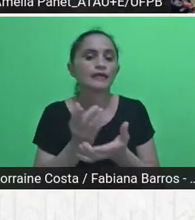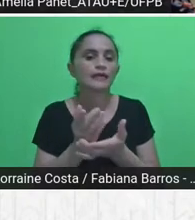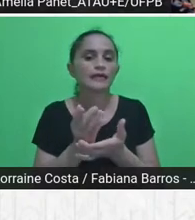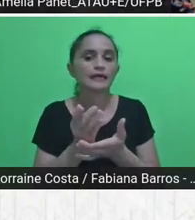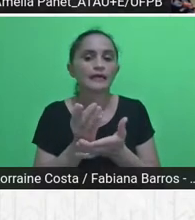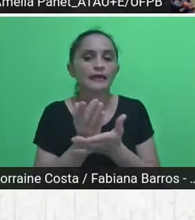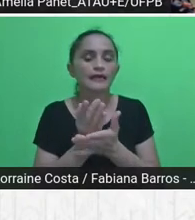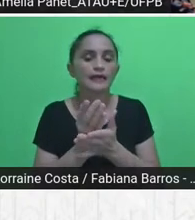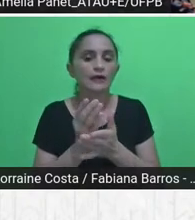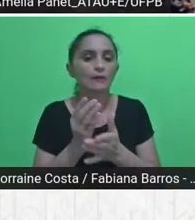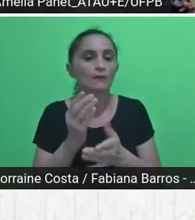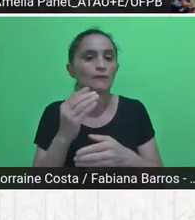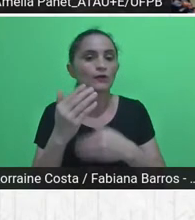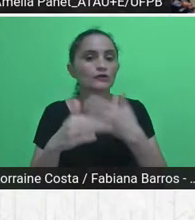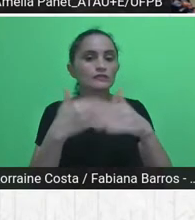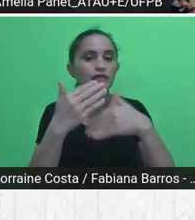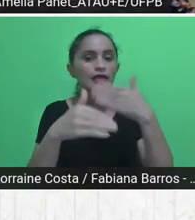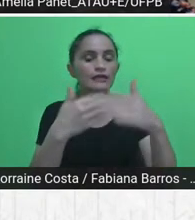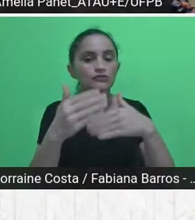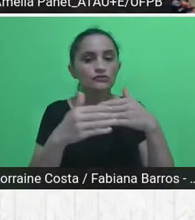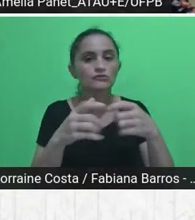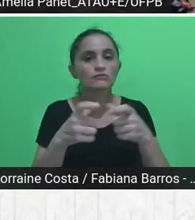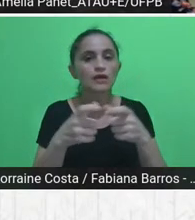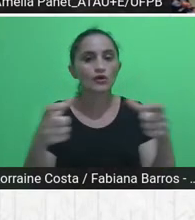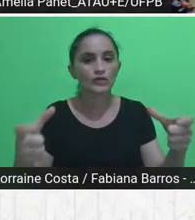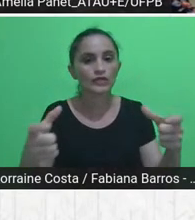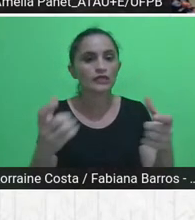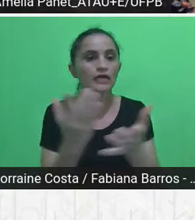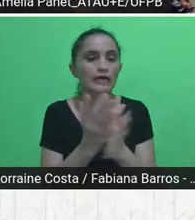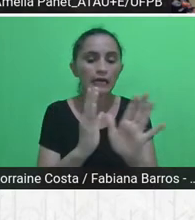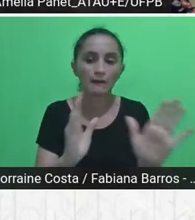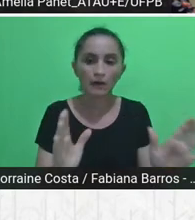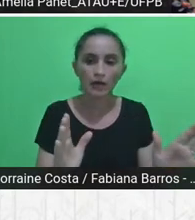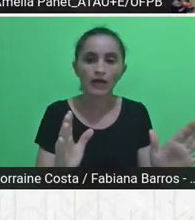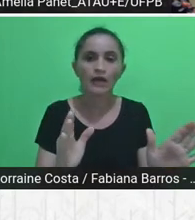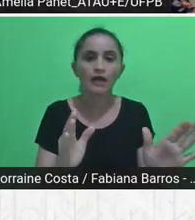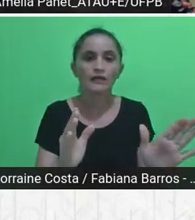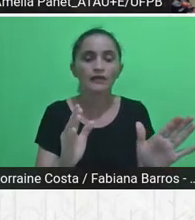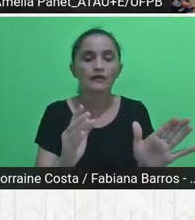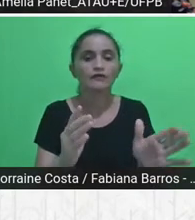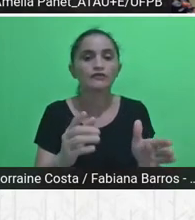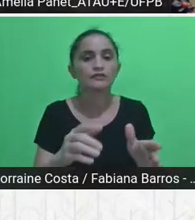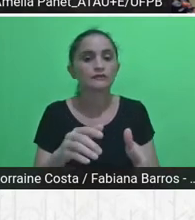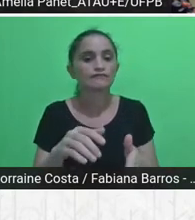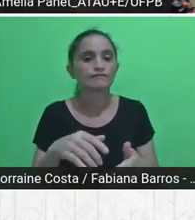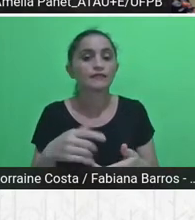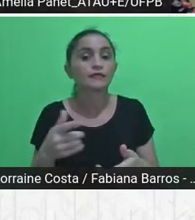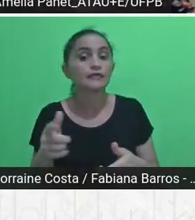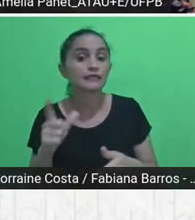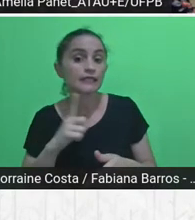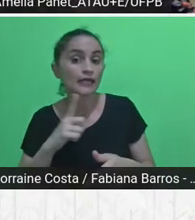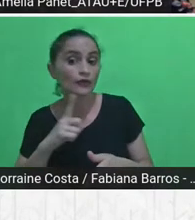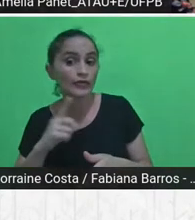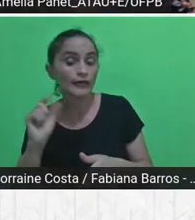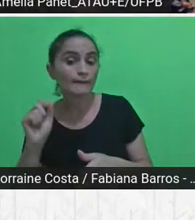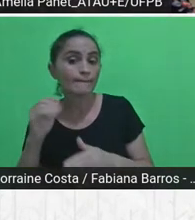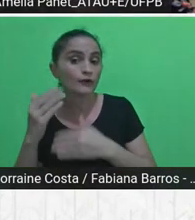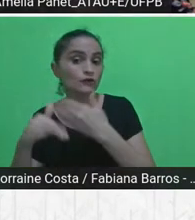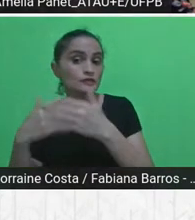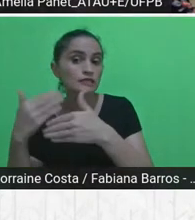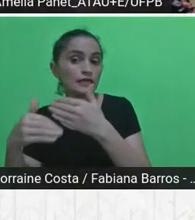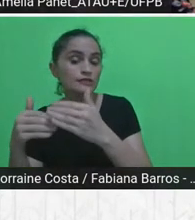alternativas que possam tornar os processos mais representativos, mais participativos, mais éticos e